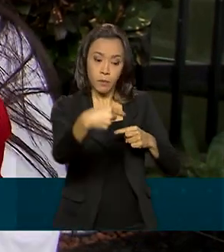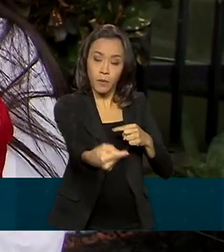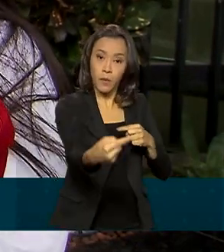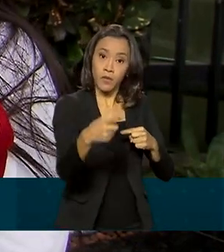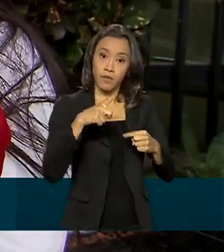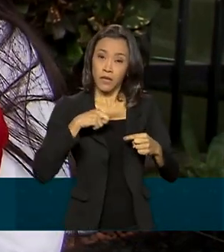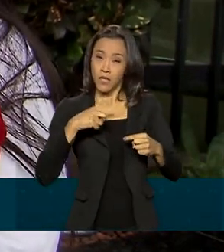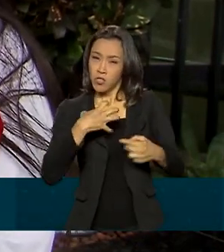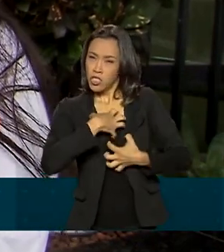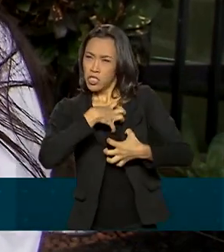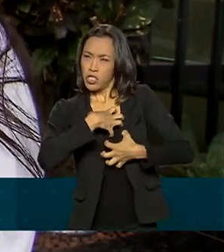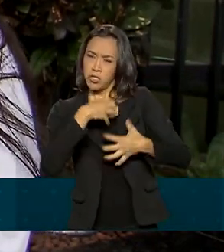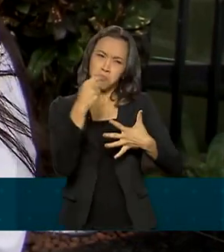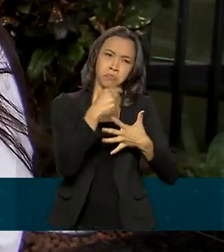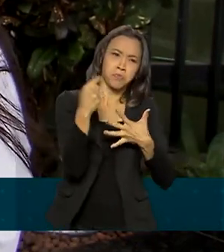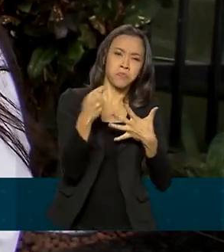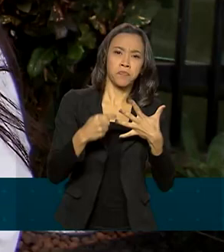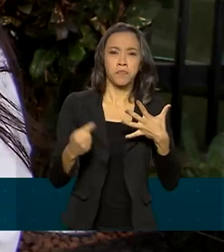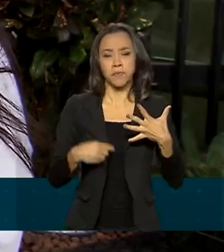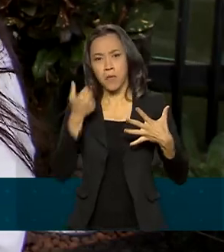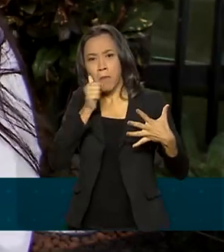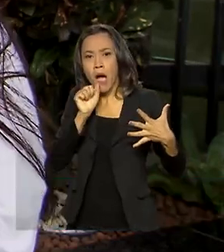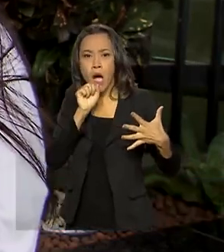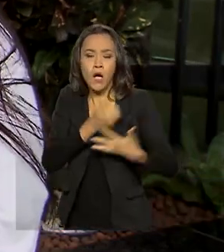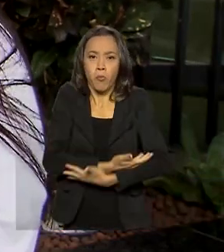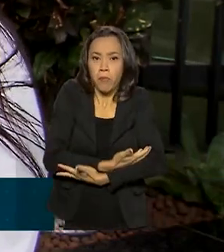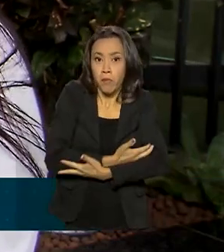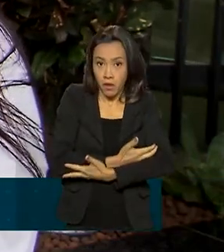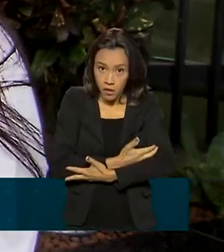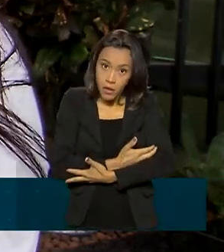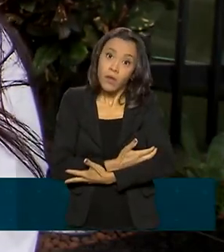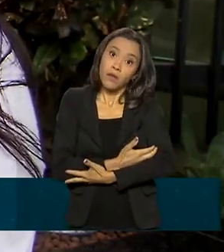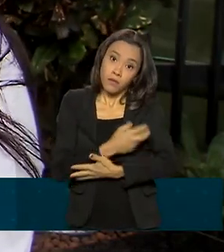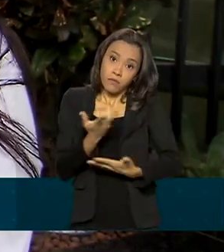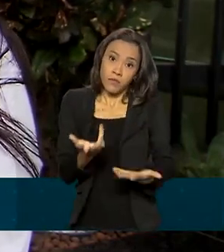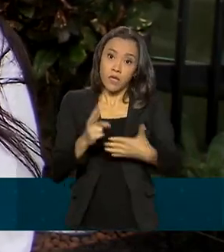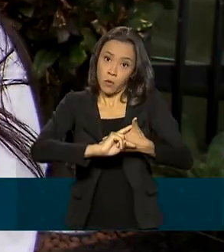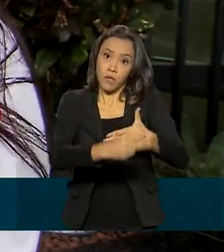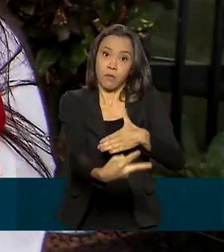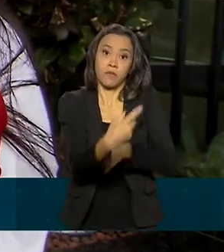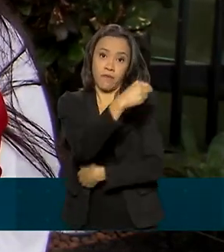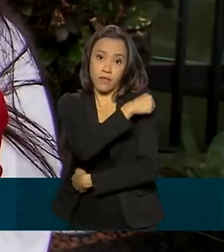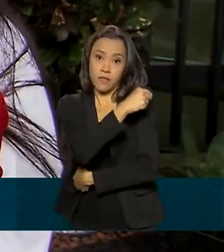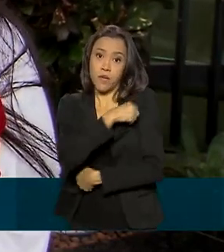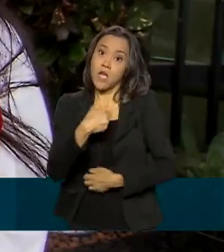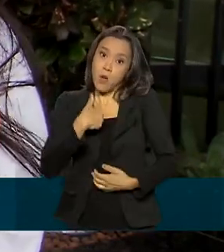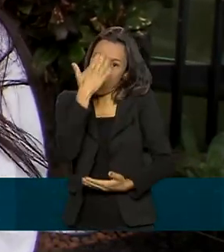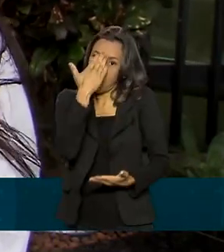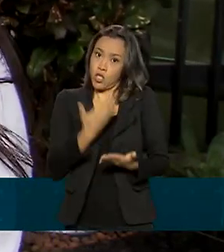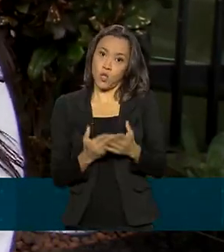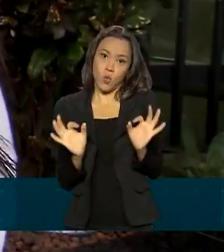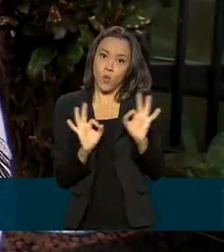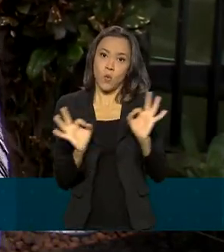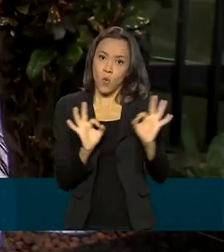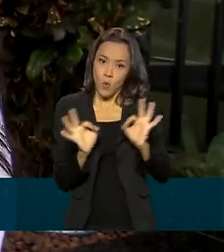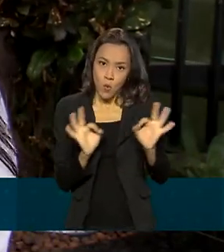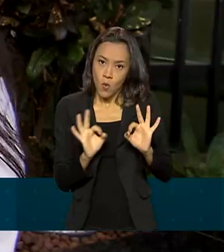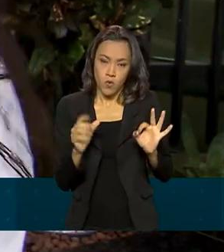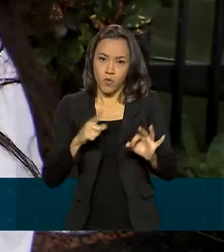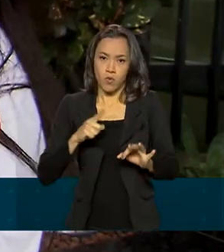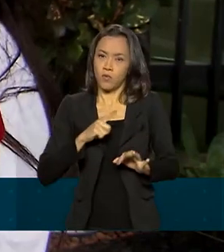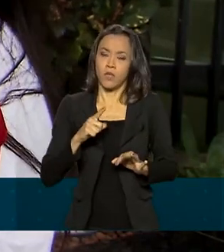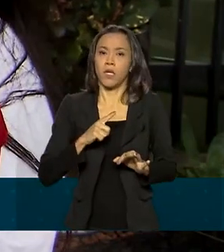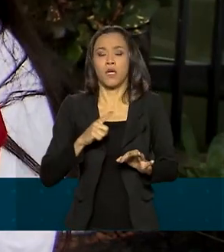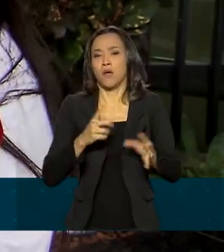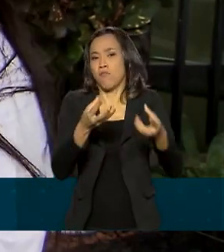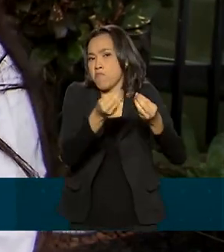alguma reação, né, quanto da mãe, quanto do bebê, dos efeitos da vacina, que eu acredito que não, né, tenha malefícios.